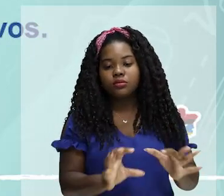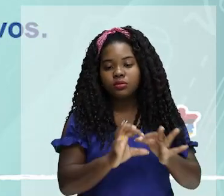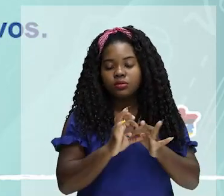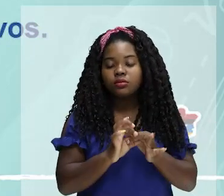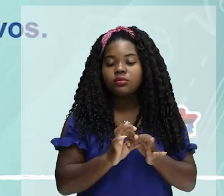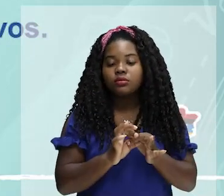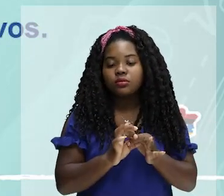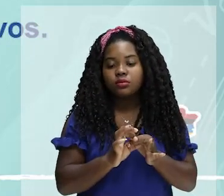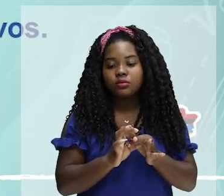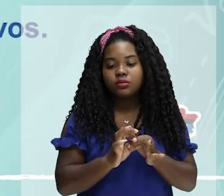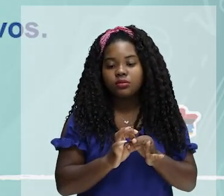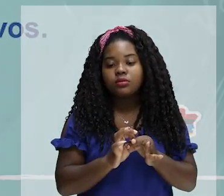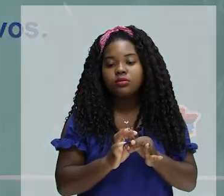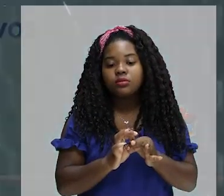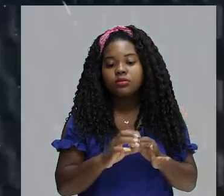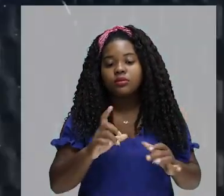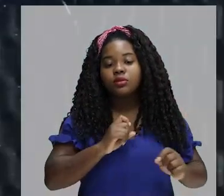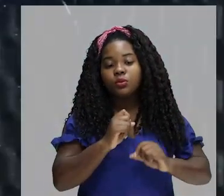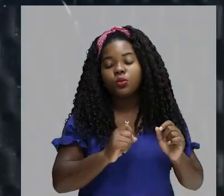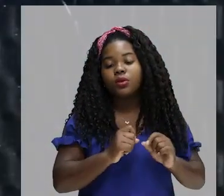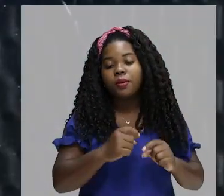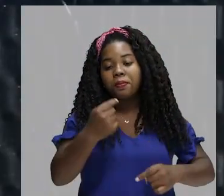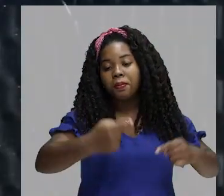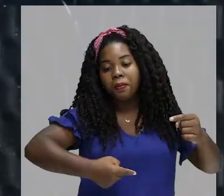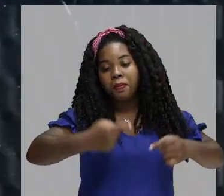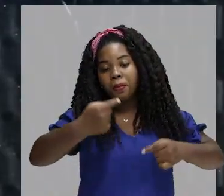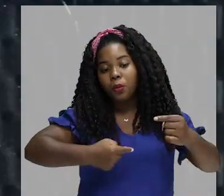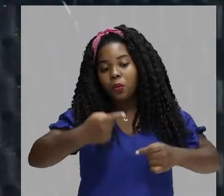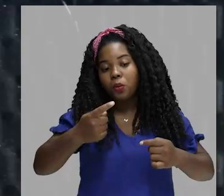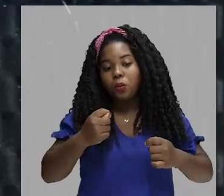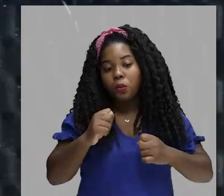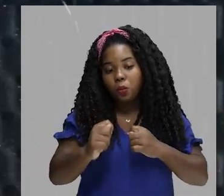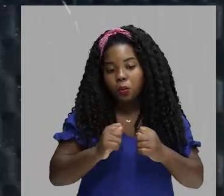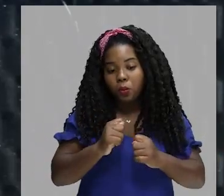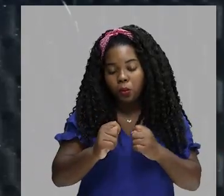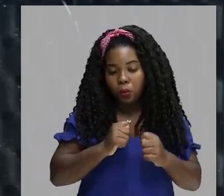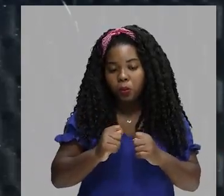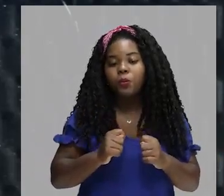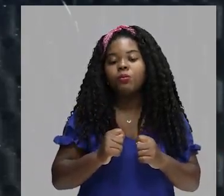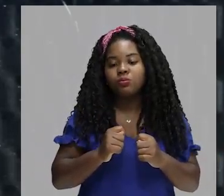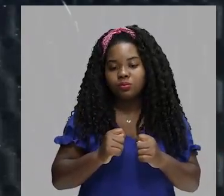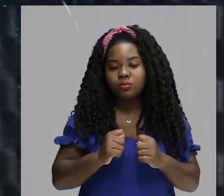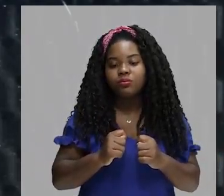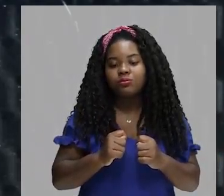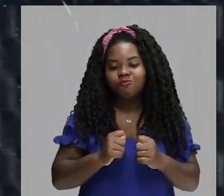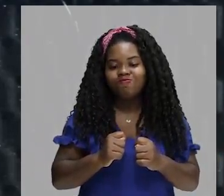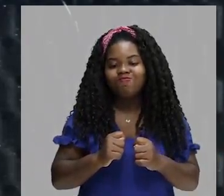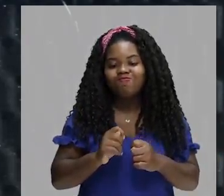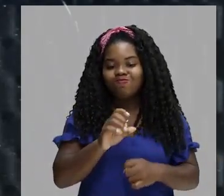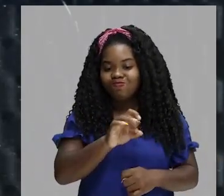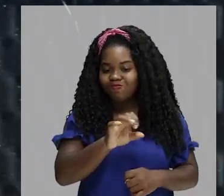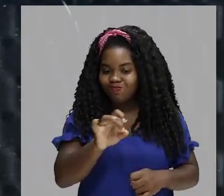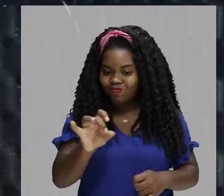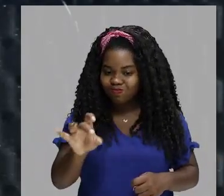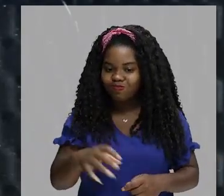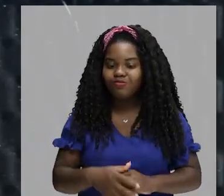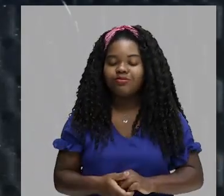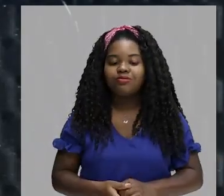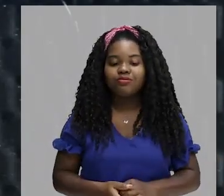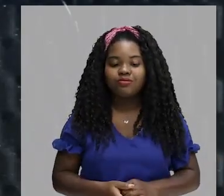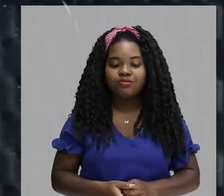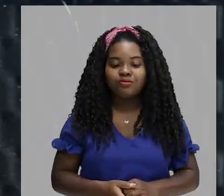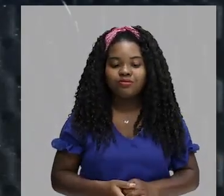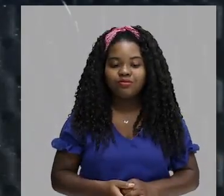vinculada pela posição política e econômica reservada a cada um de seus membros.